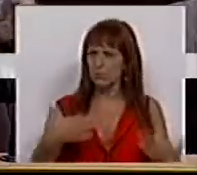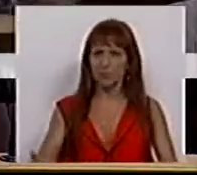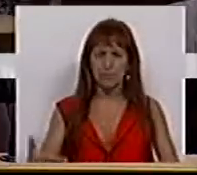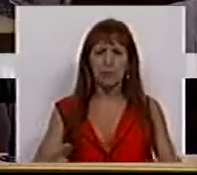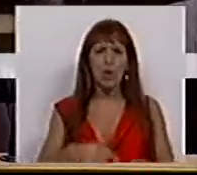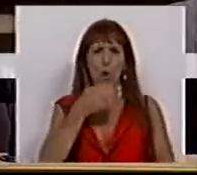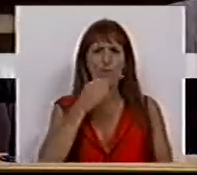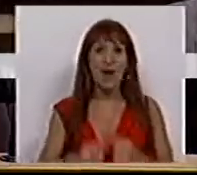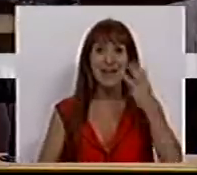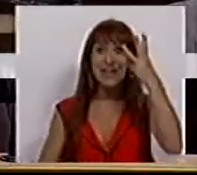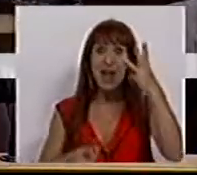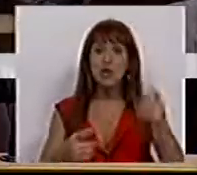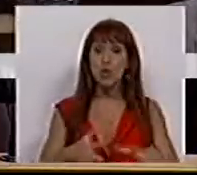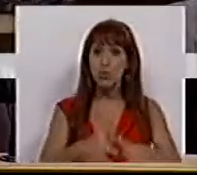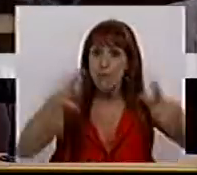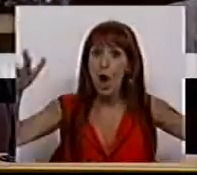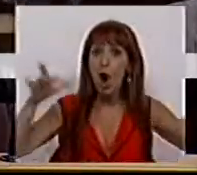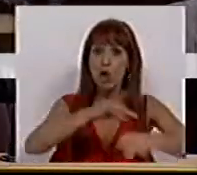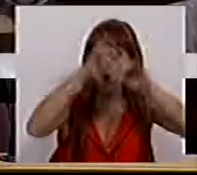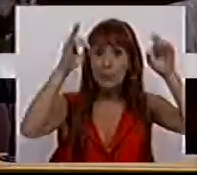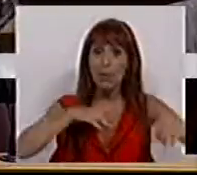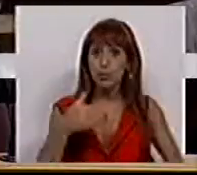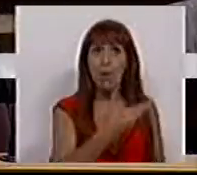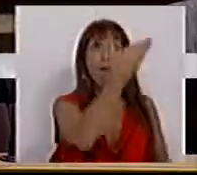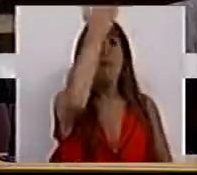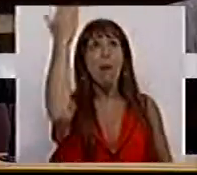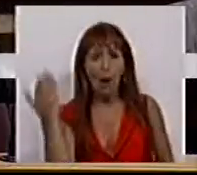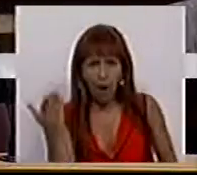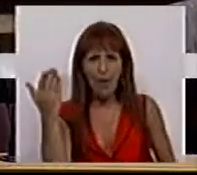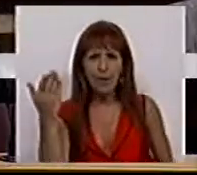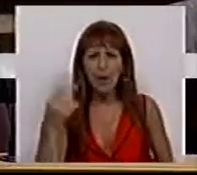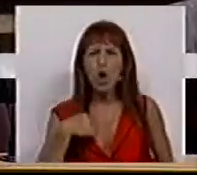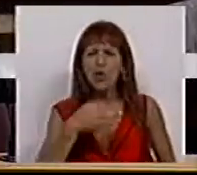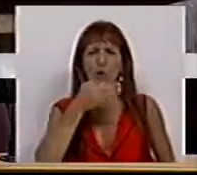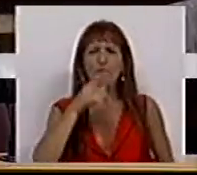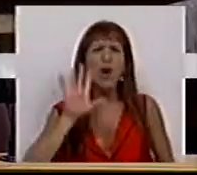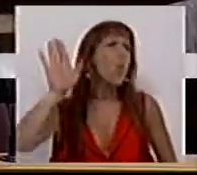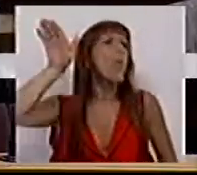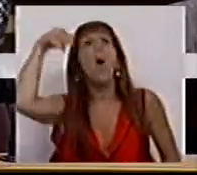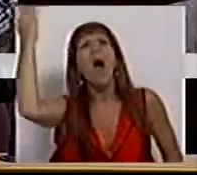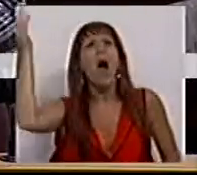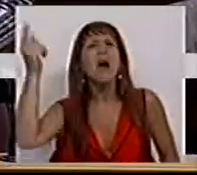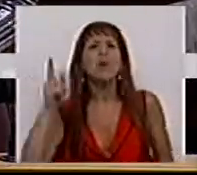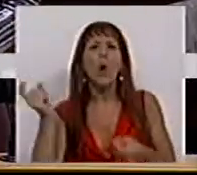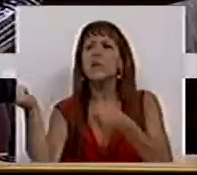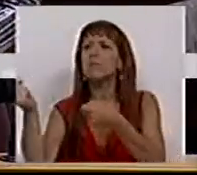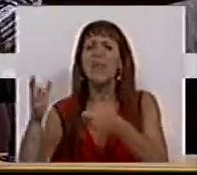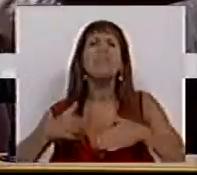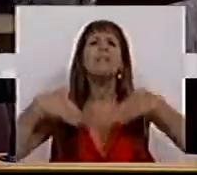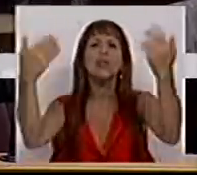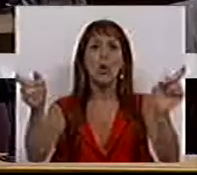de três dos maiores hospitais do país. Não estamos a falar de quaisquer demissões.